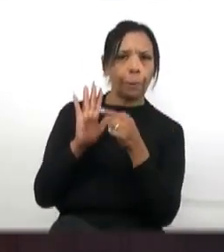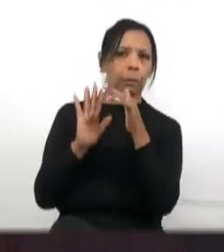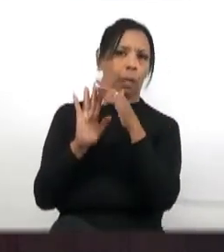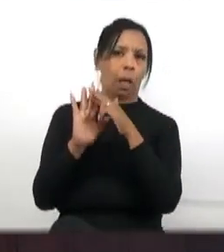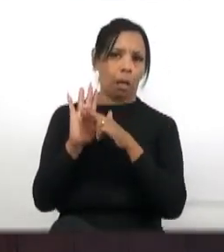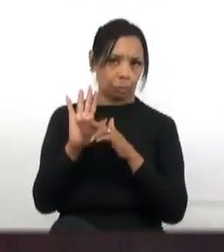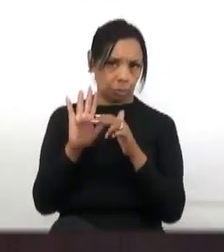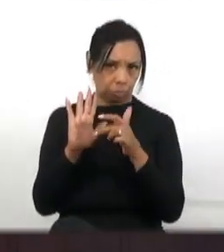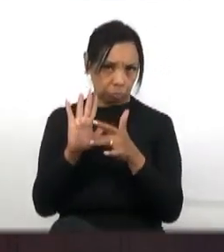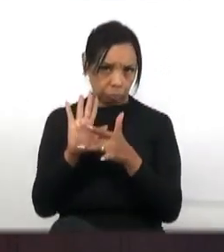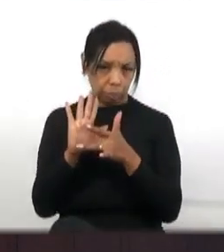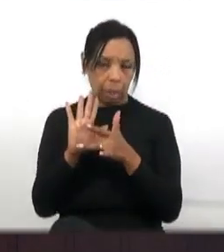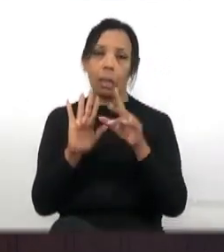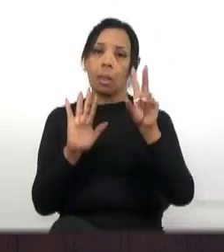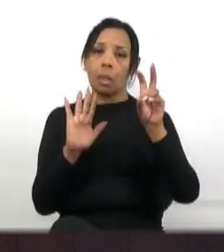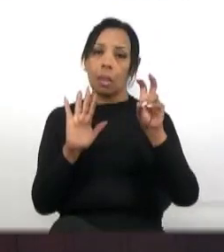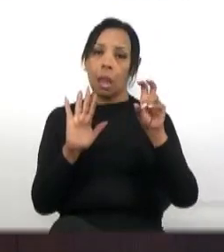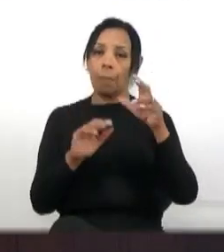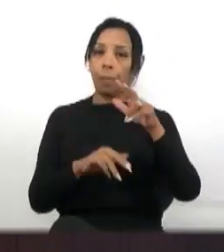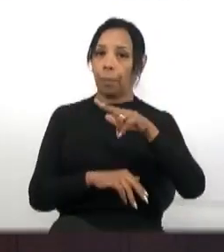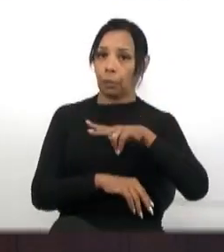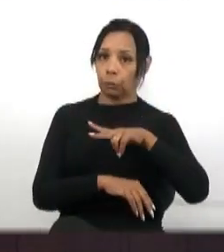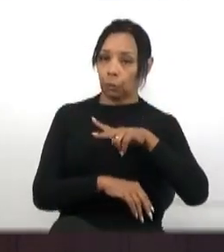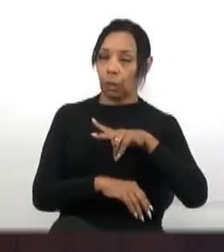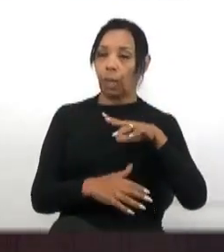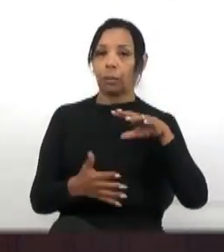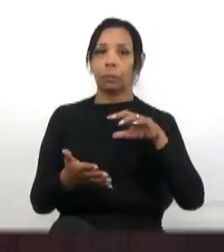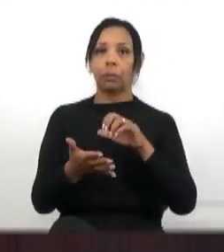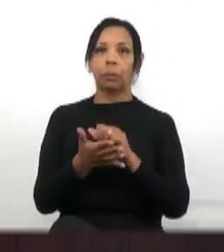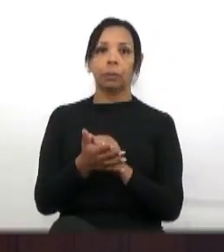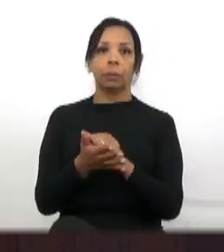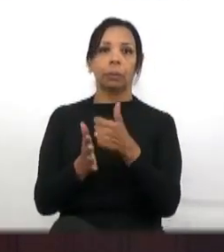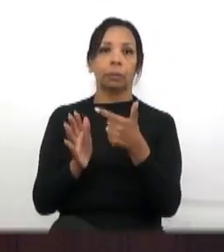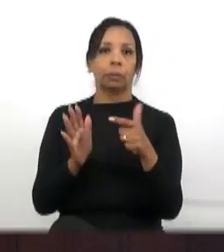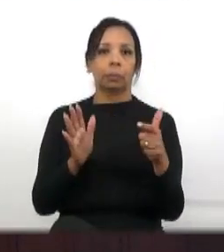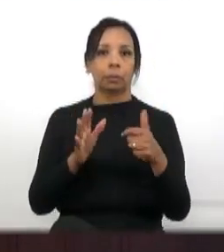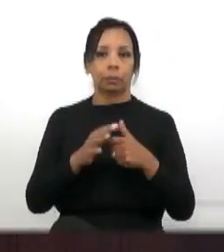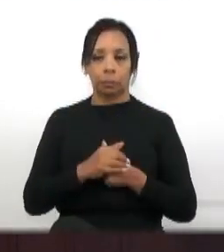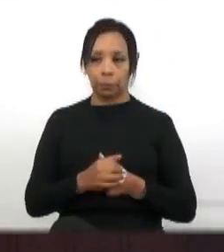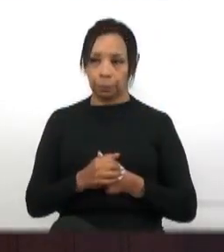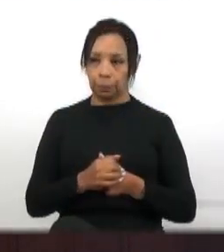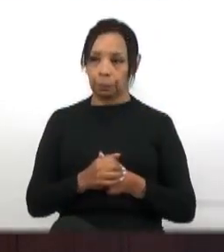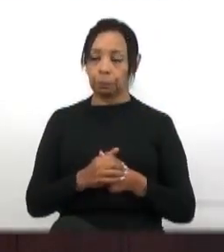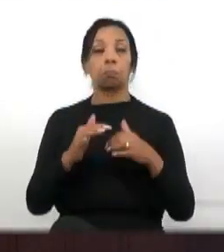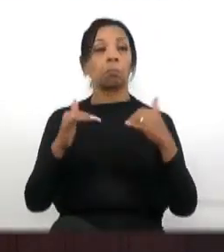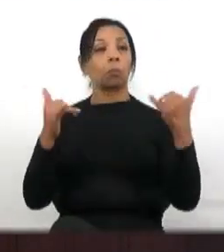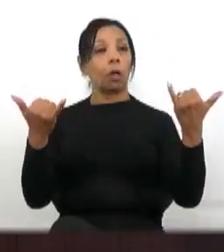Assuntos de interesse pessoal. Não há inscritos, senhora presidente. Comunicados e convocações.